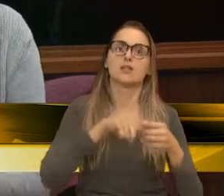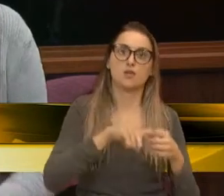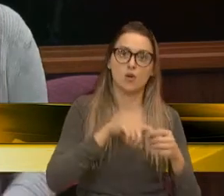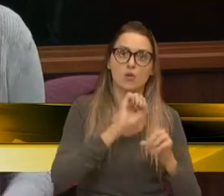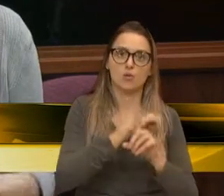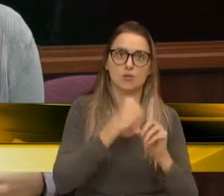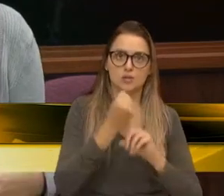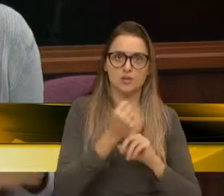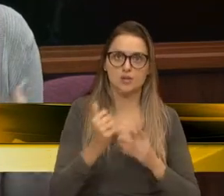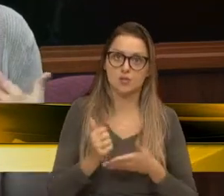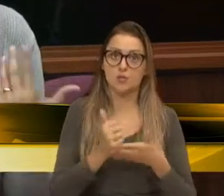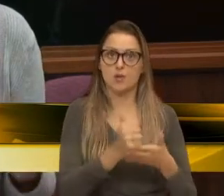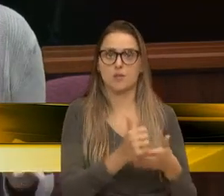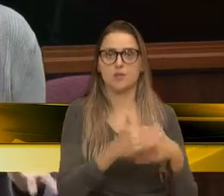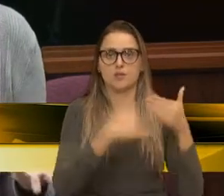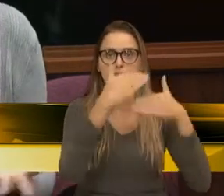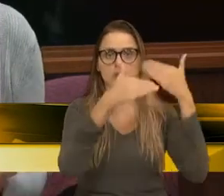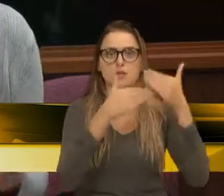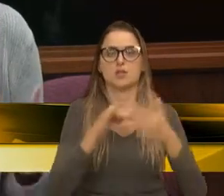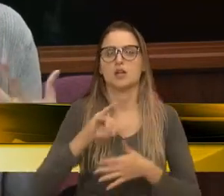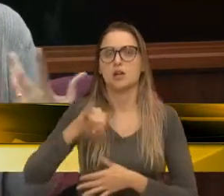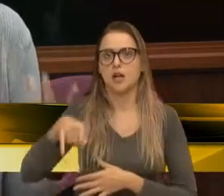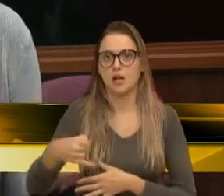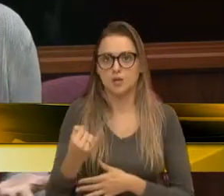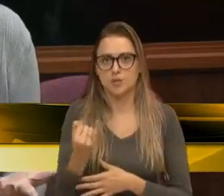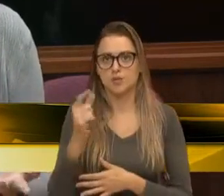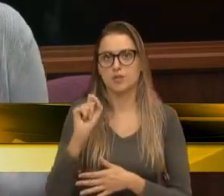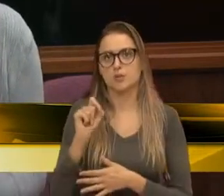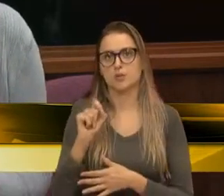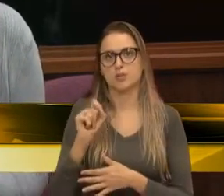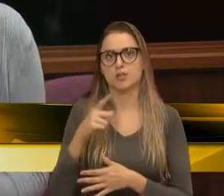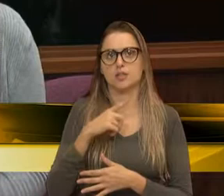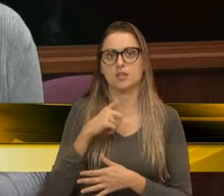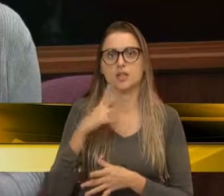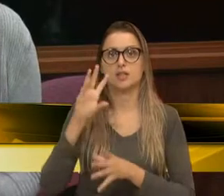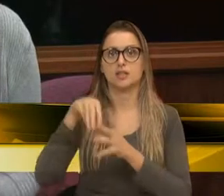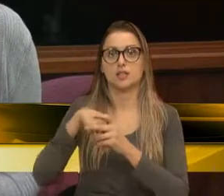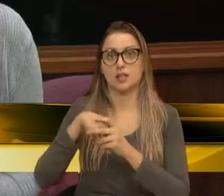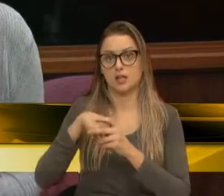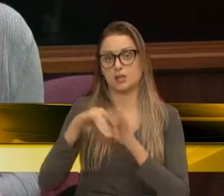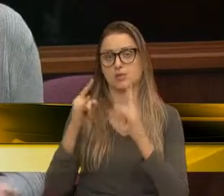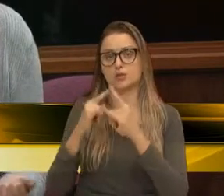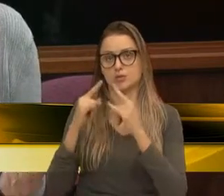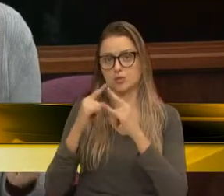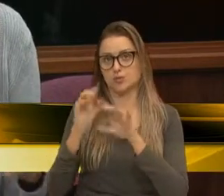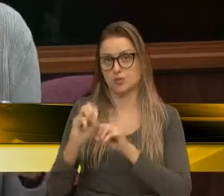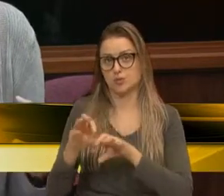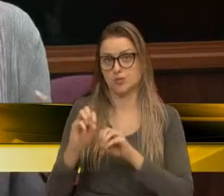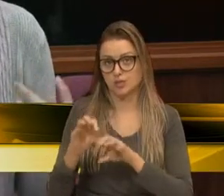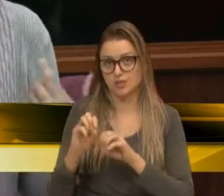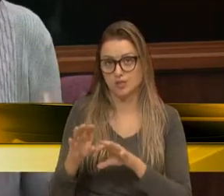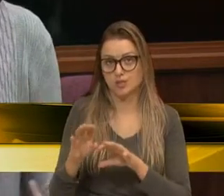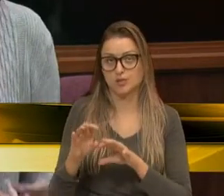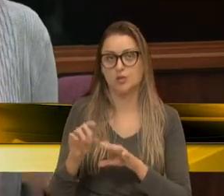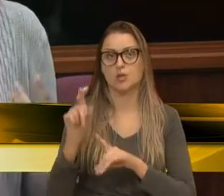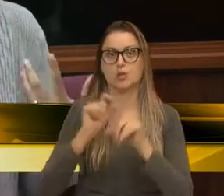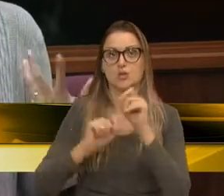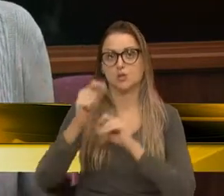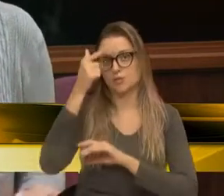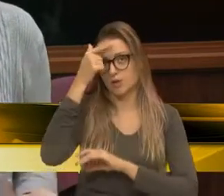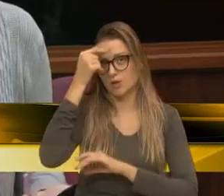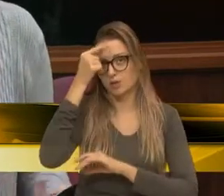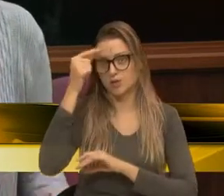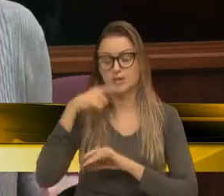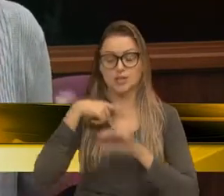contribuições. Então, é aproveitar o que está sendo construído nas instituições de ensino, a nível da academia, de